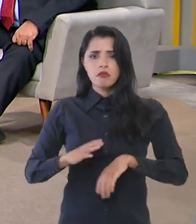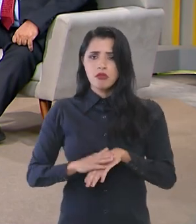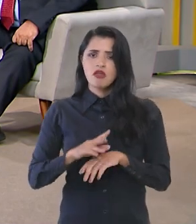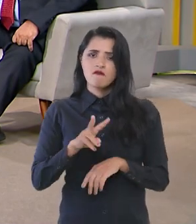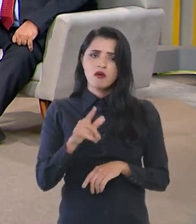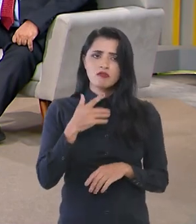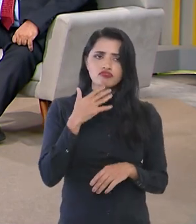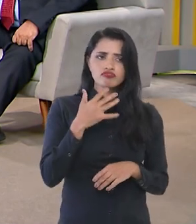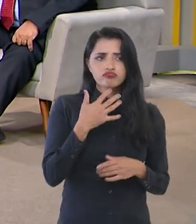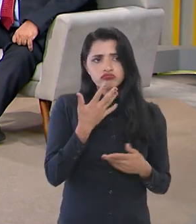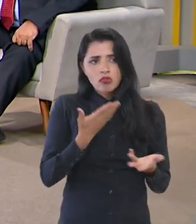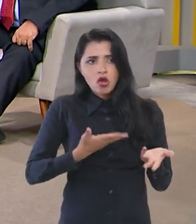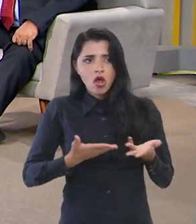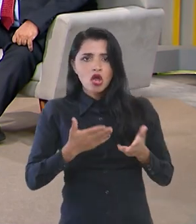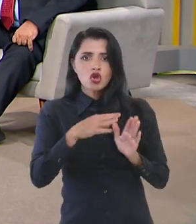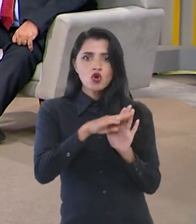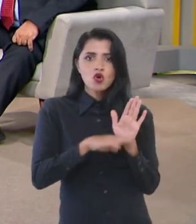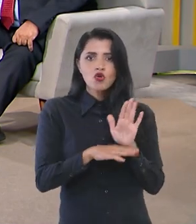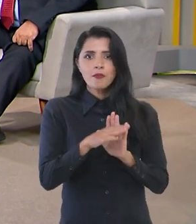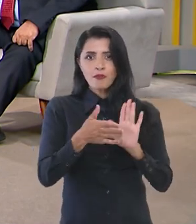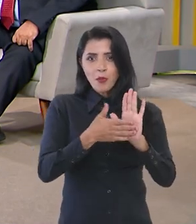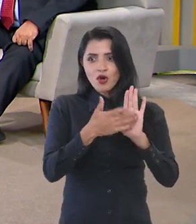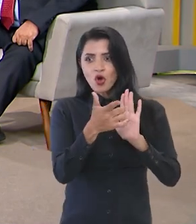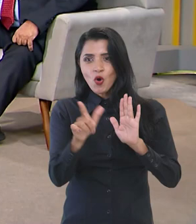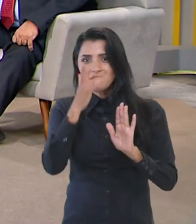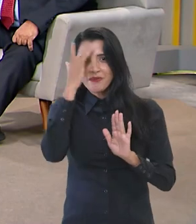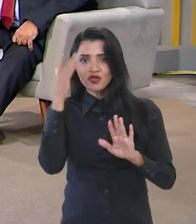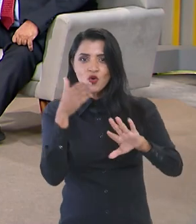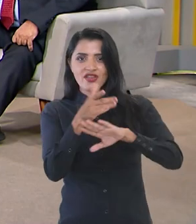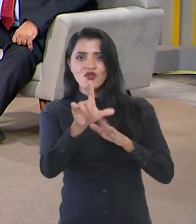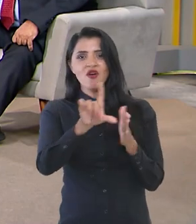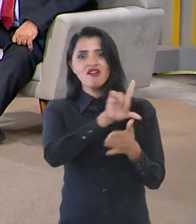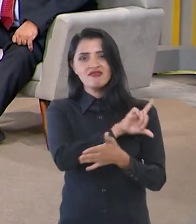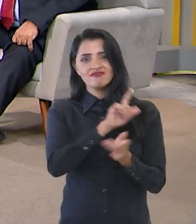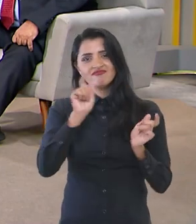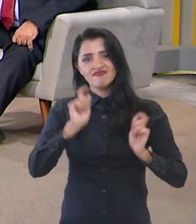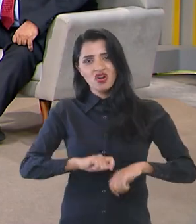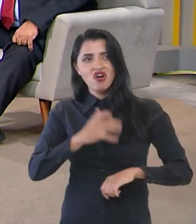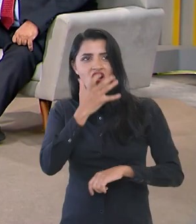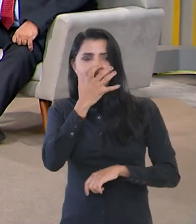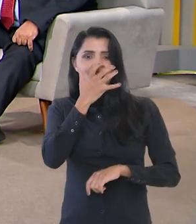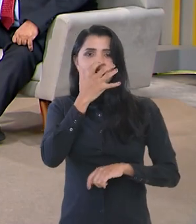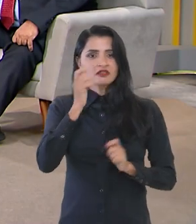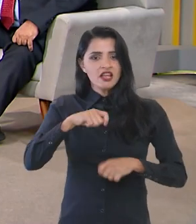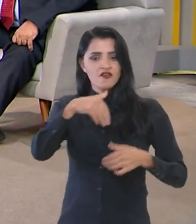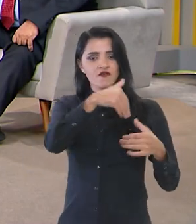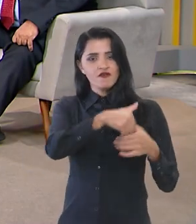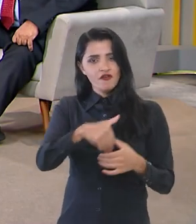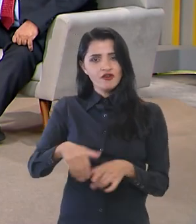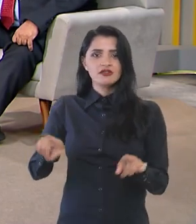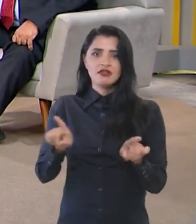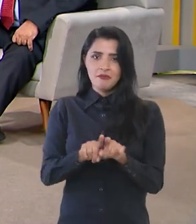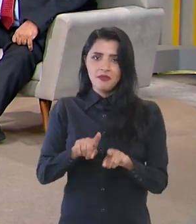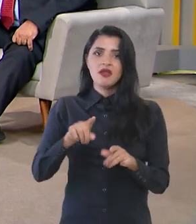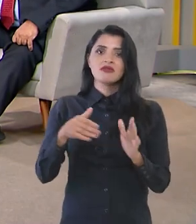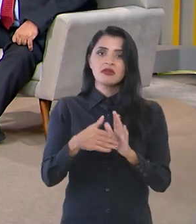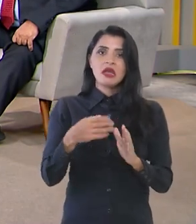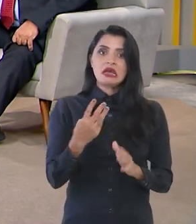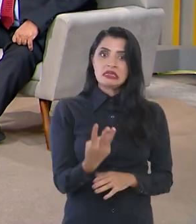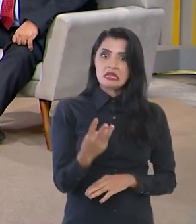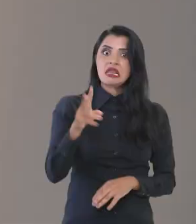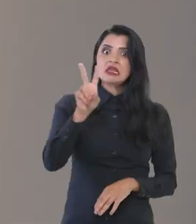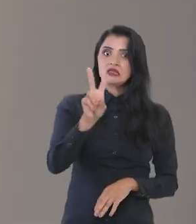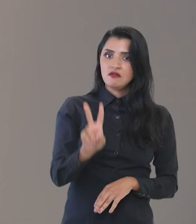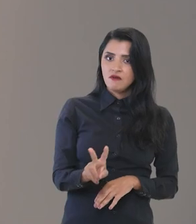vai conhecer as propostas das outras pessoas que já entraram antes. Então, ela pode votar também até